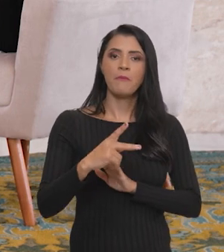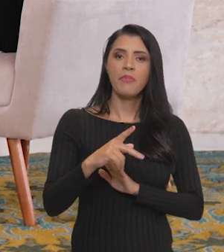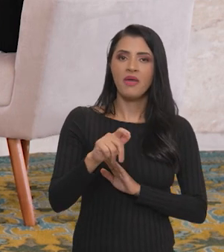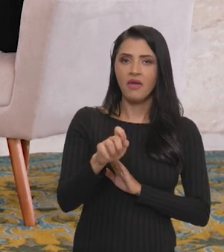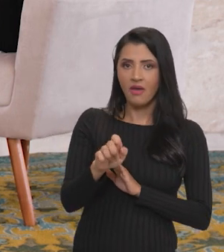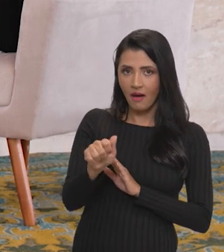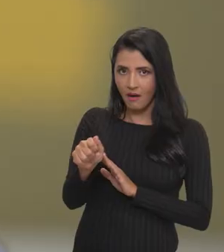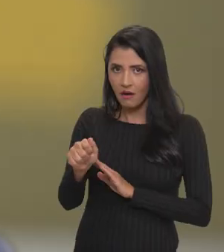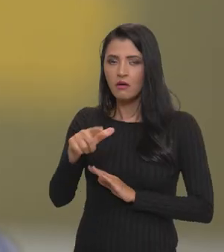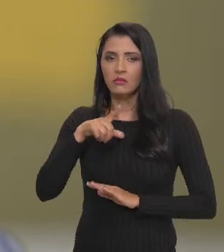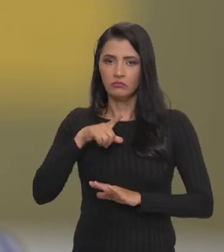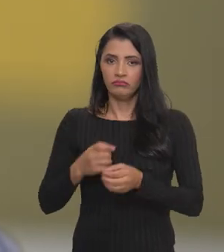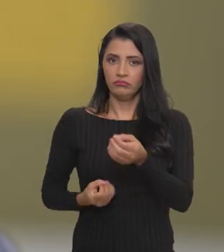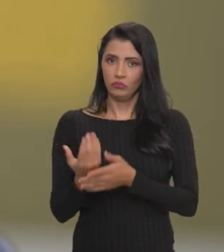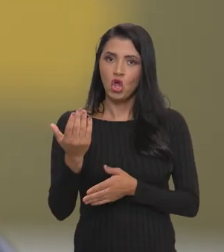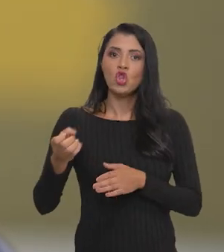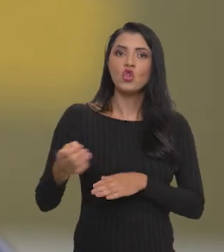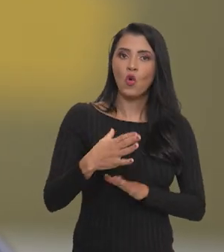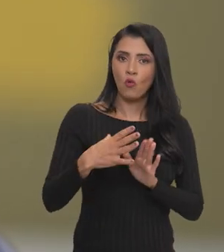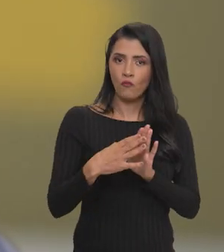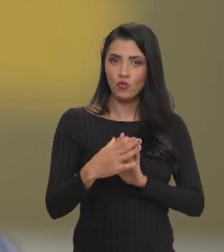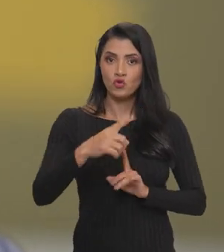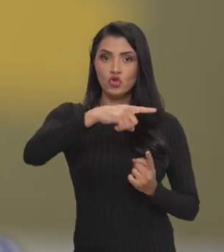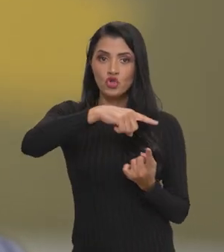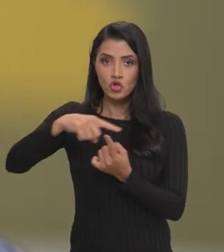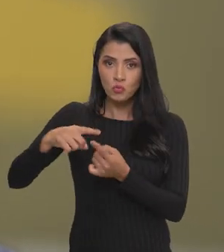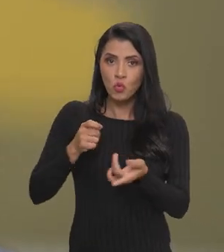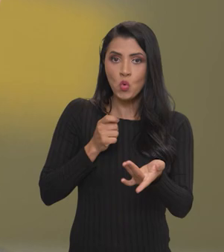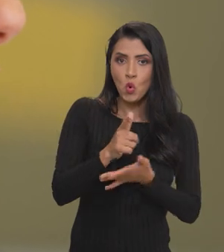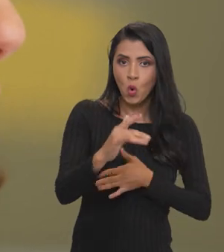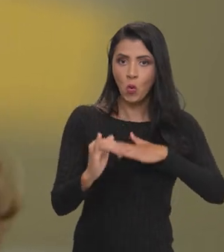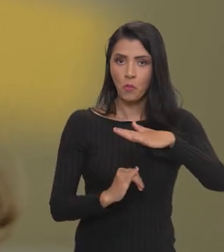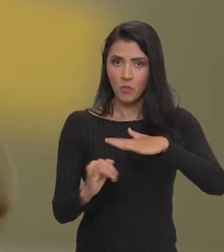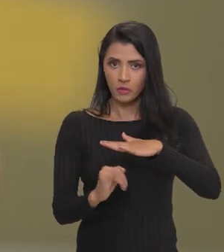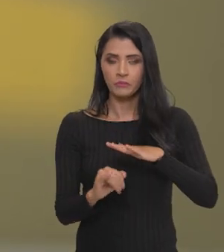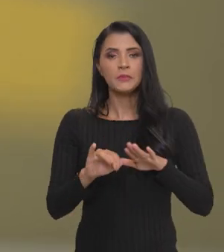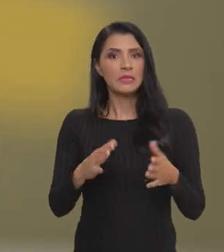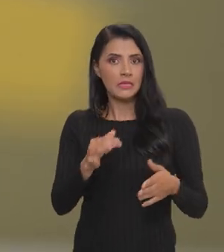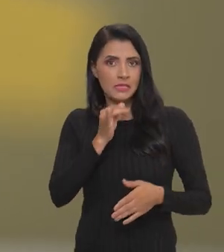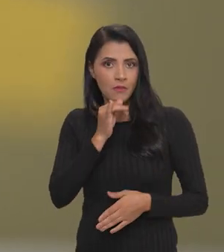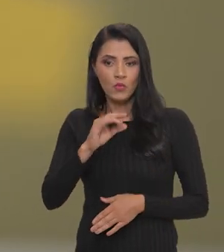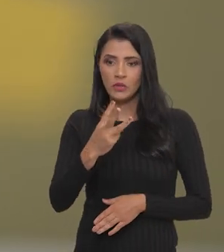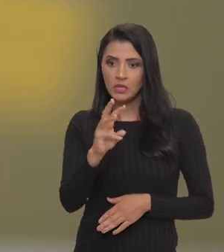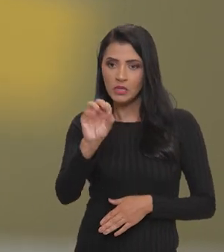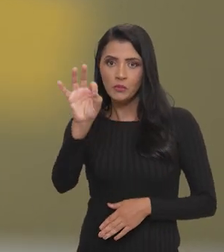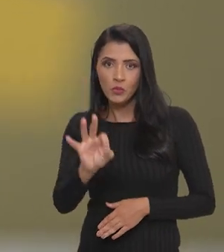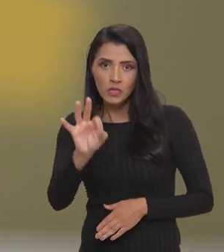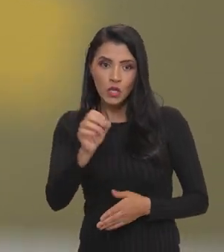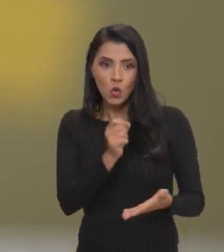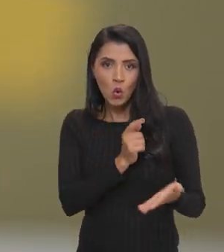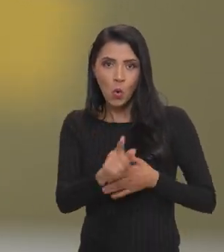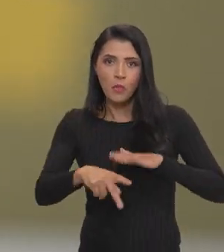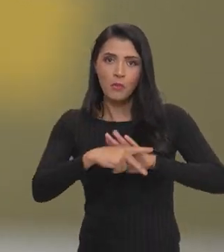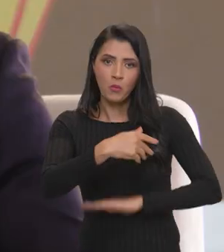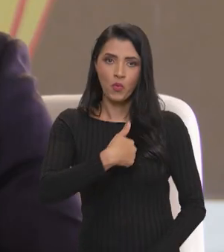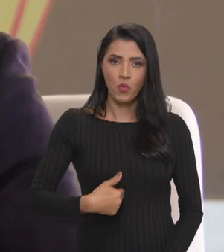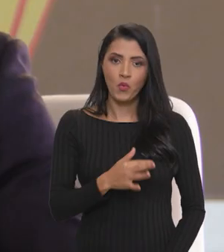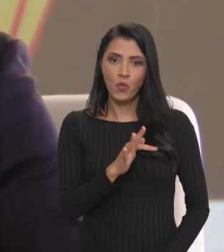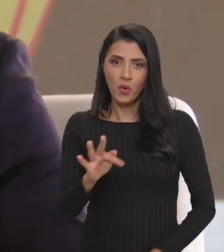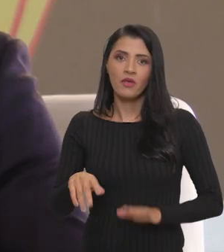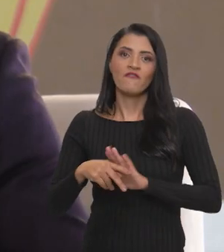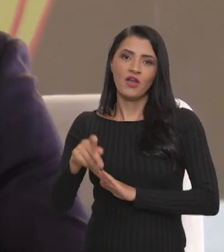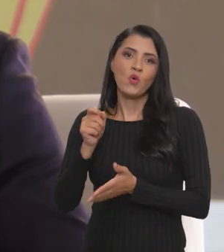a lei do PAA, que estabeleceu uma nova modalidade de compra institucional. Quer dizer que 30% de todas as compras de alimentos do governo federal